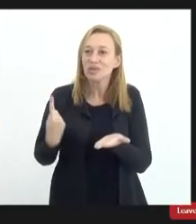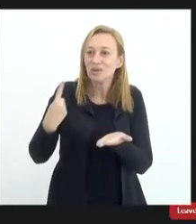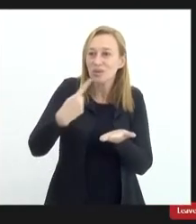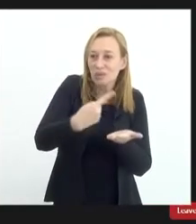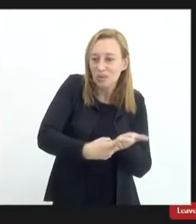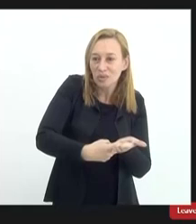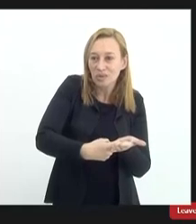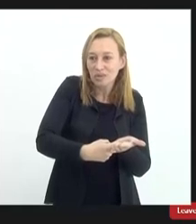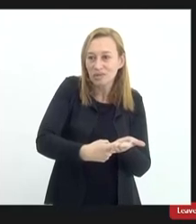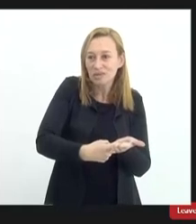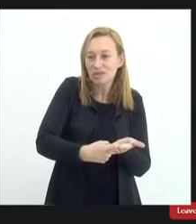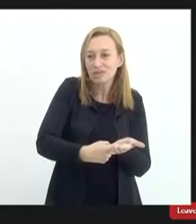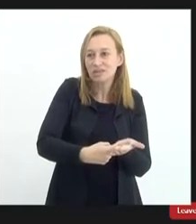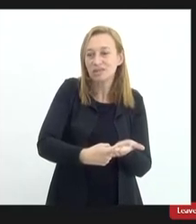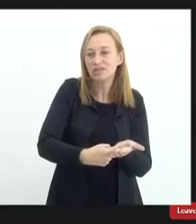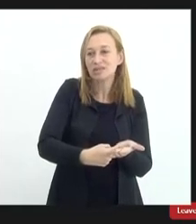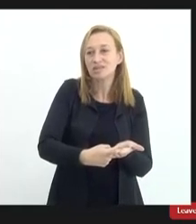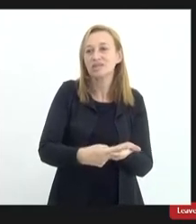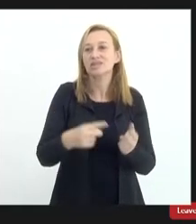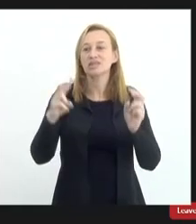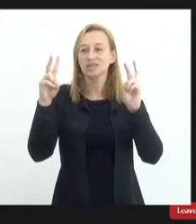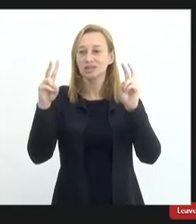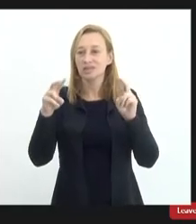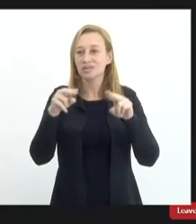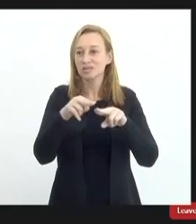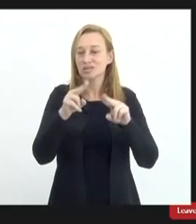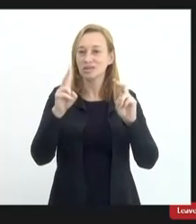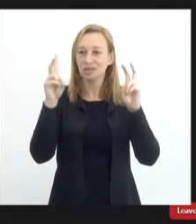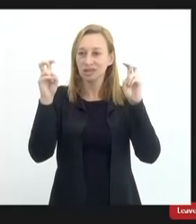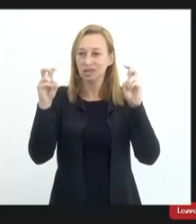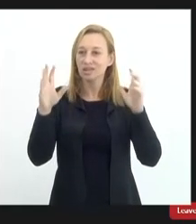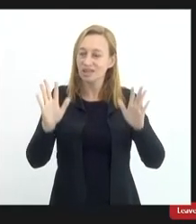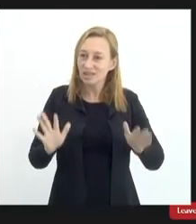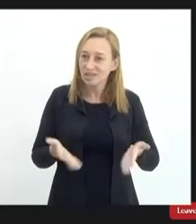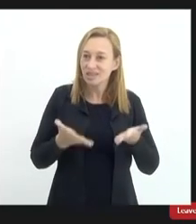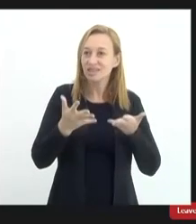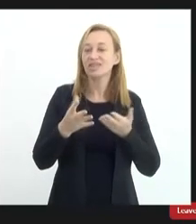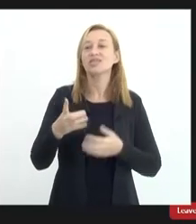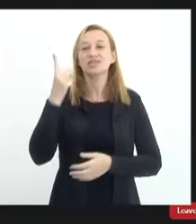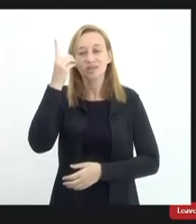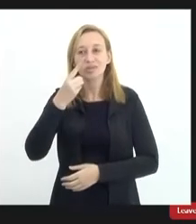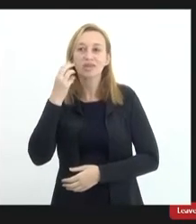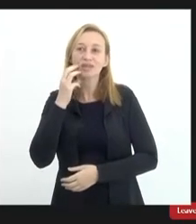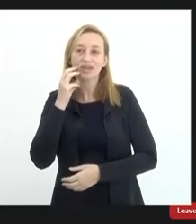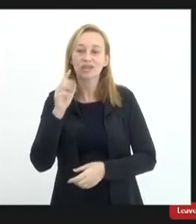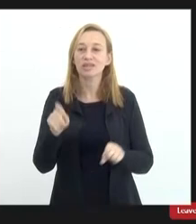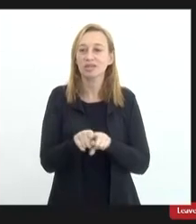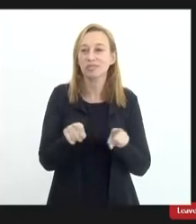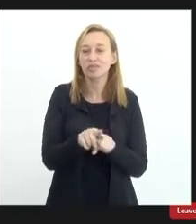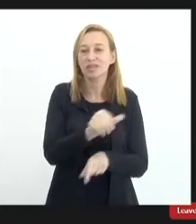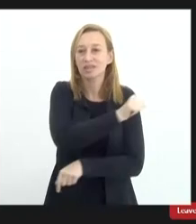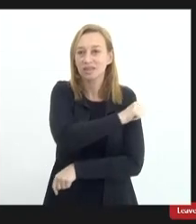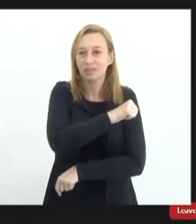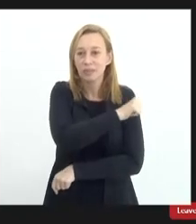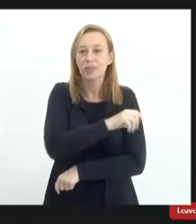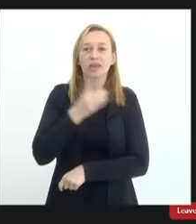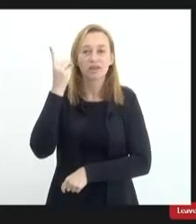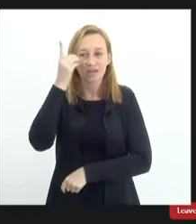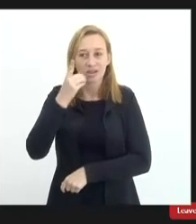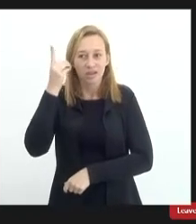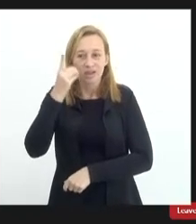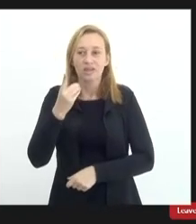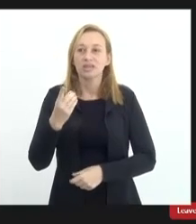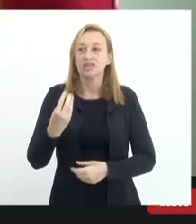com essa causa agradecendo a iniciativa do deputado Valdeck Carneiro da presença da deputada enfermeira Rejane